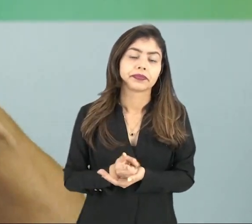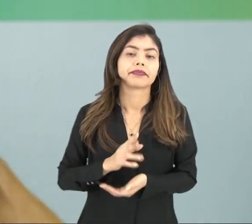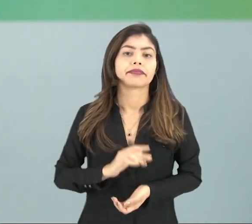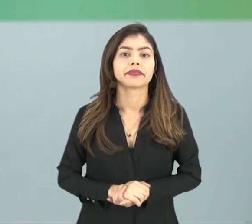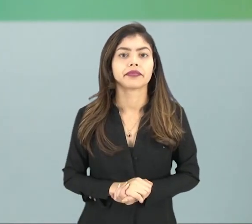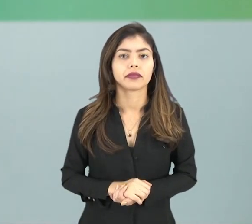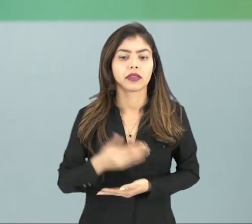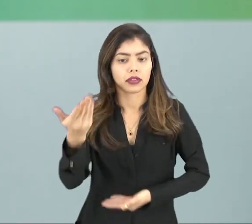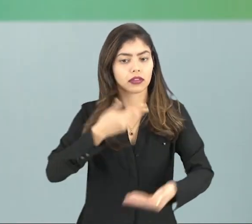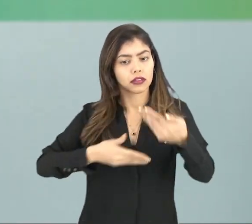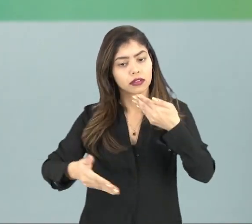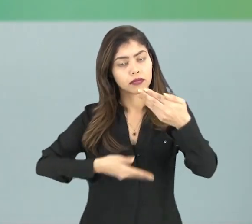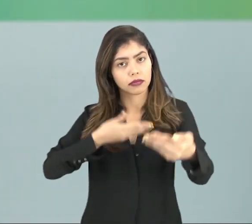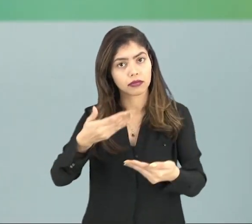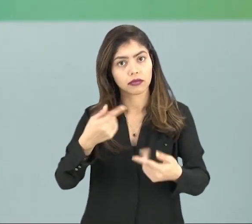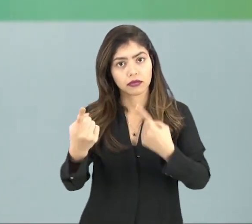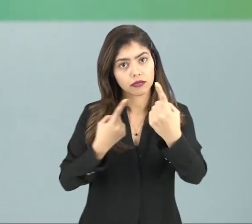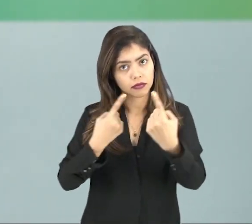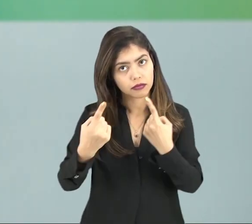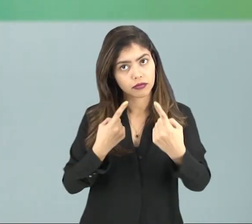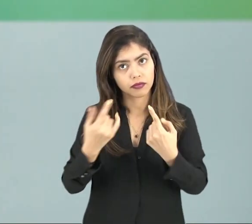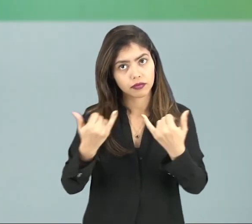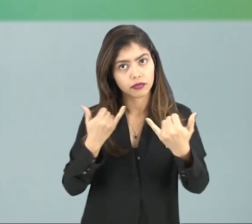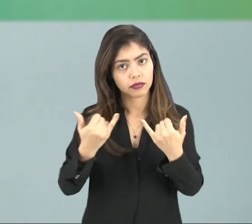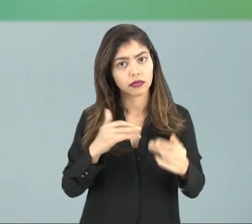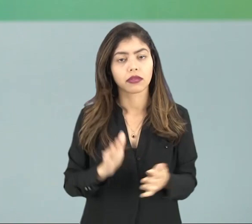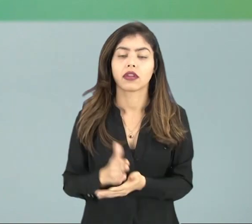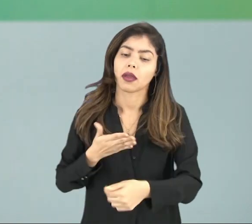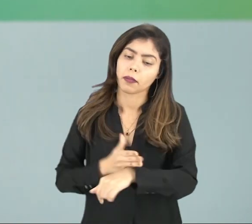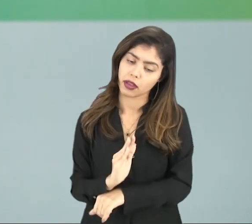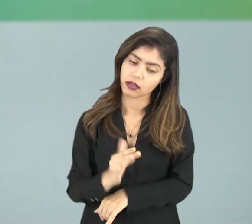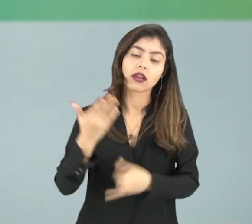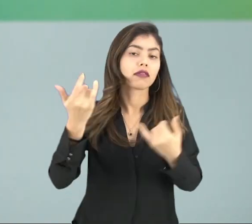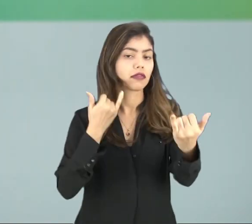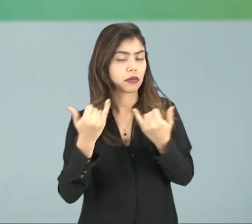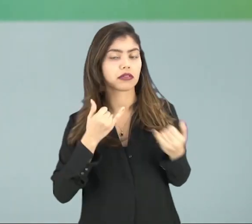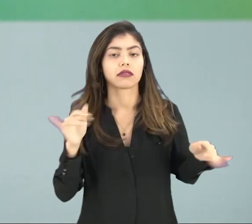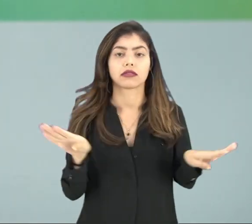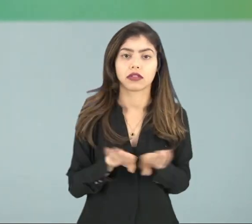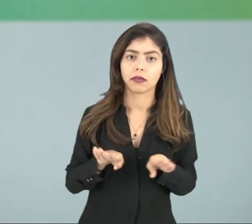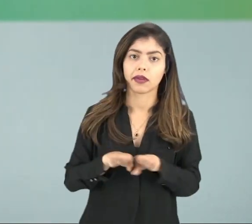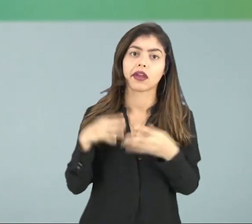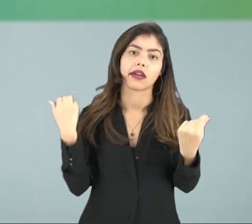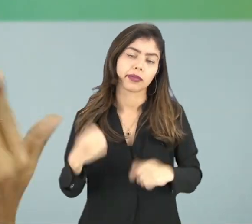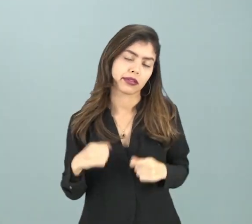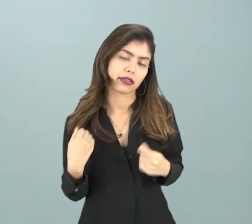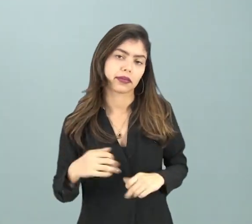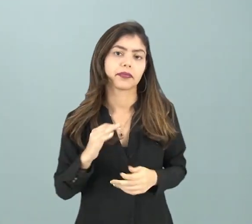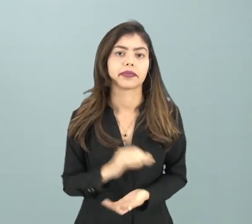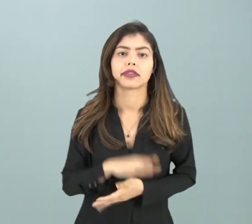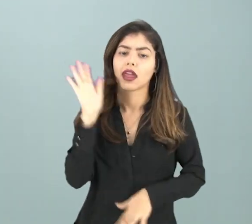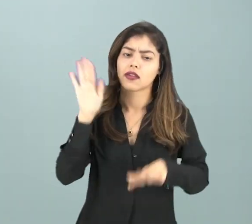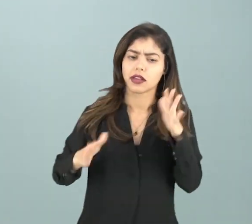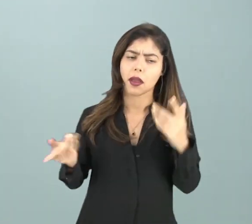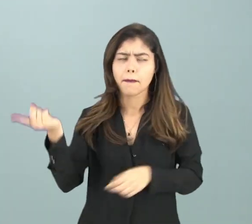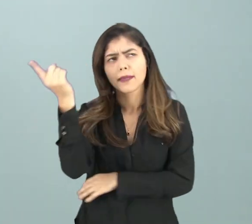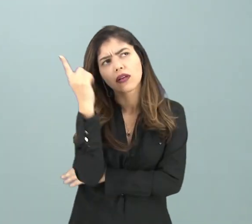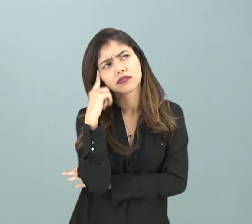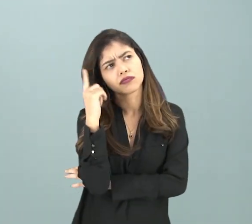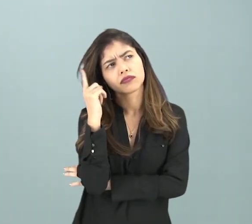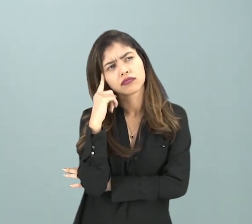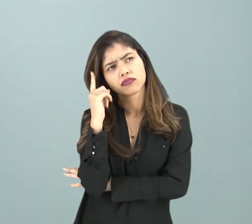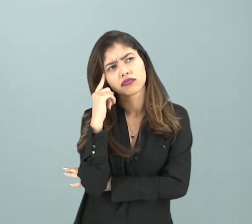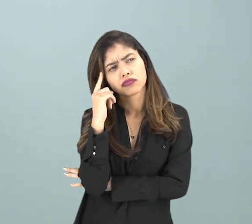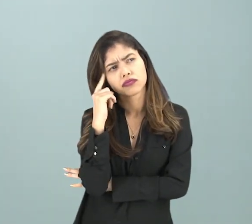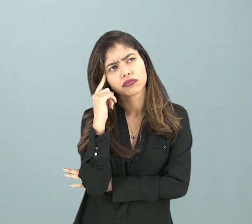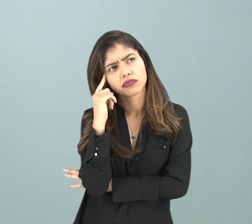de compartilhar informações, no sentido de repassar a informação que, no caso, é necessário. Aí você para para pensar,